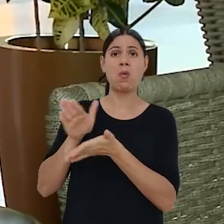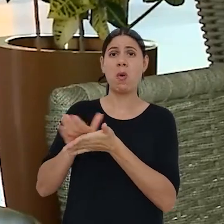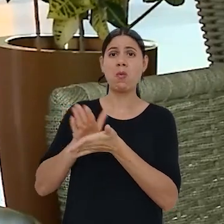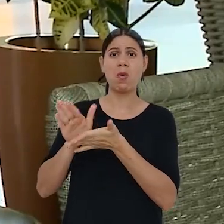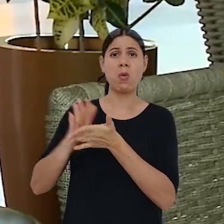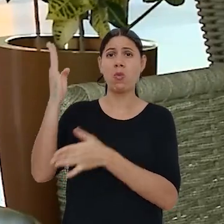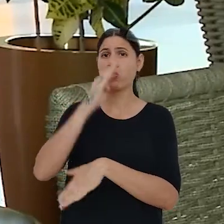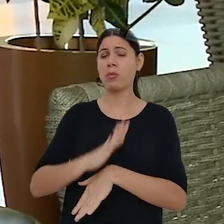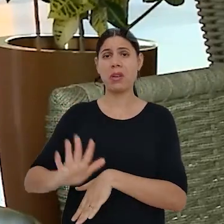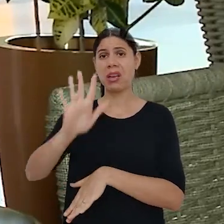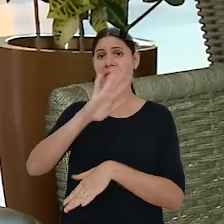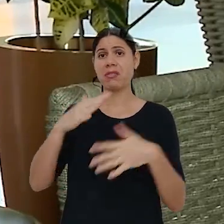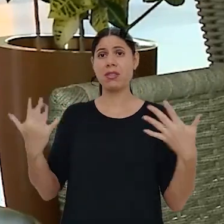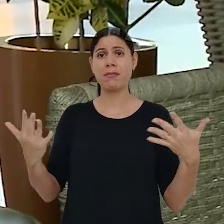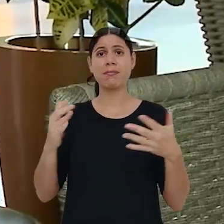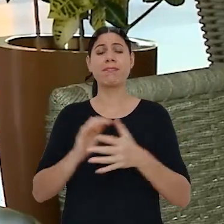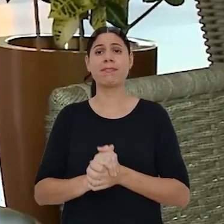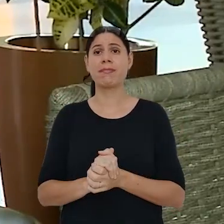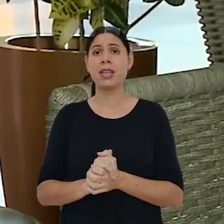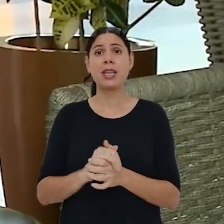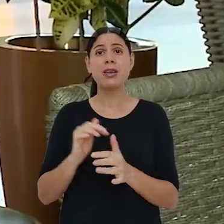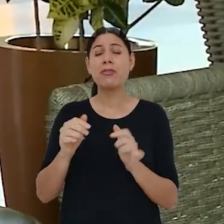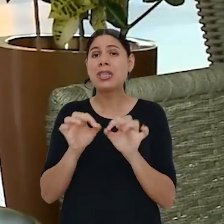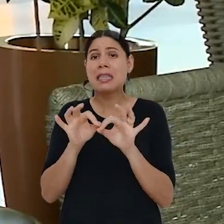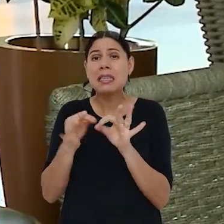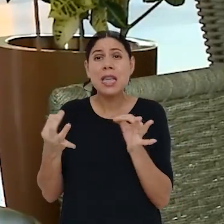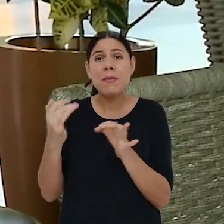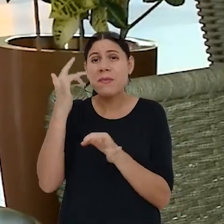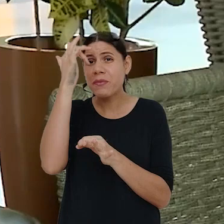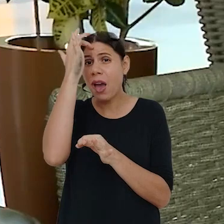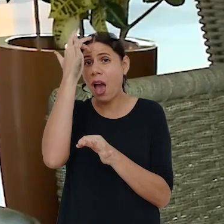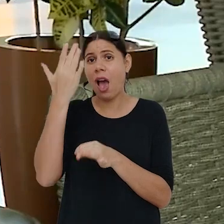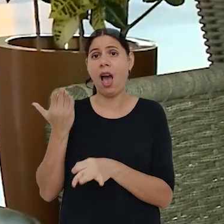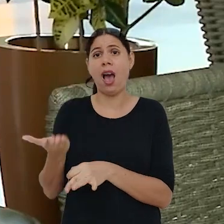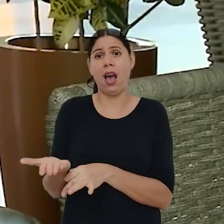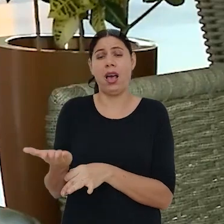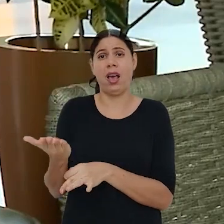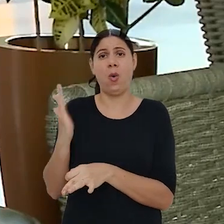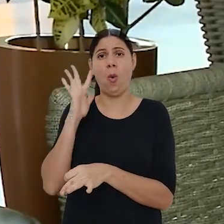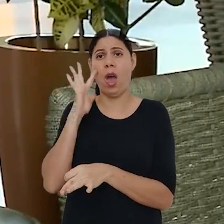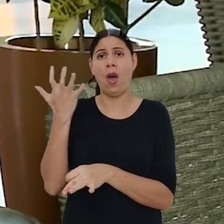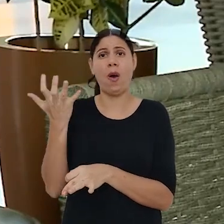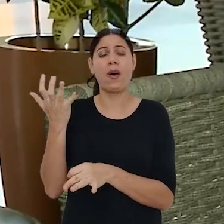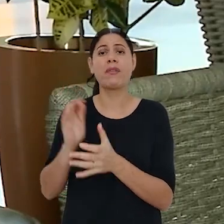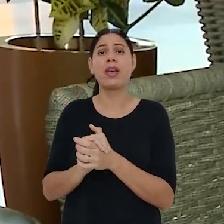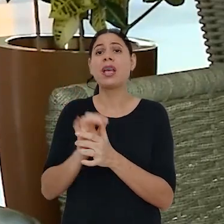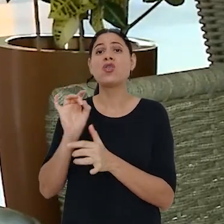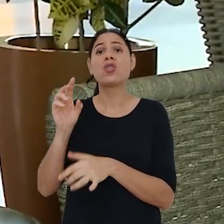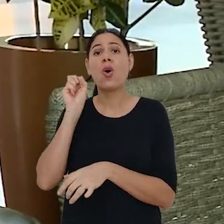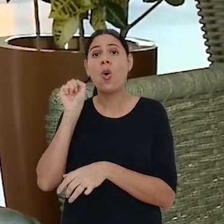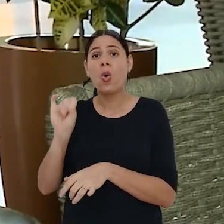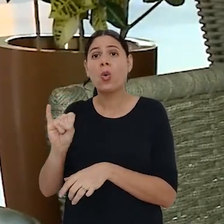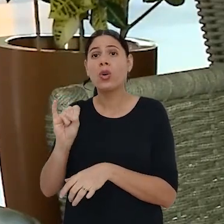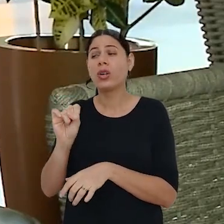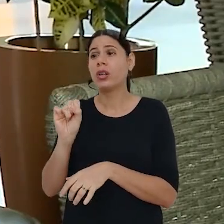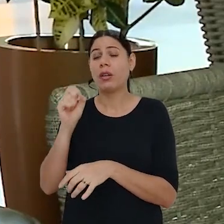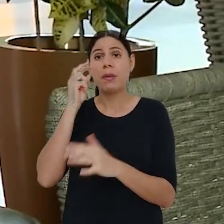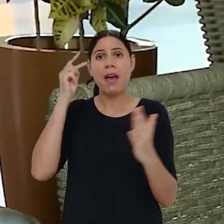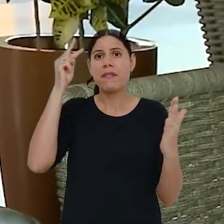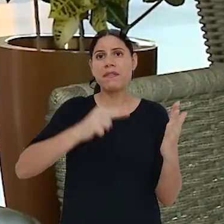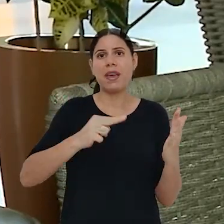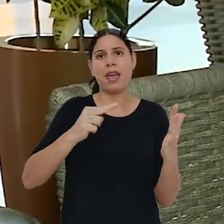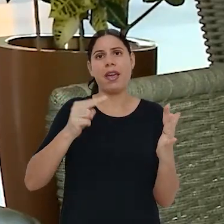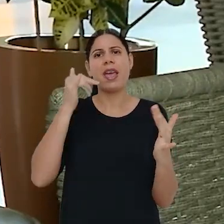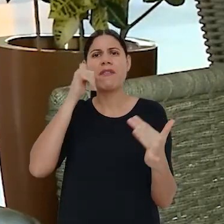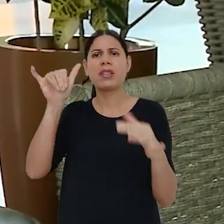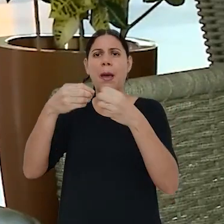todos, para o Brasil, na verdade, com um item simples, fácil de simplesmente verificar e não prejudicar